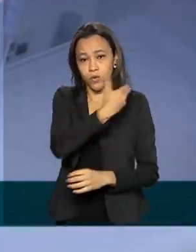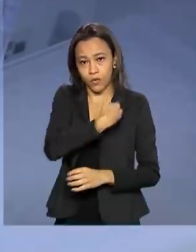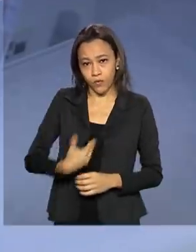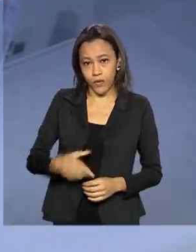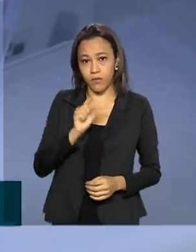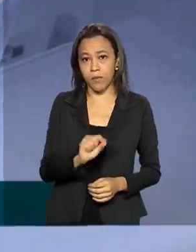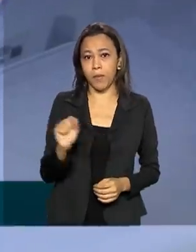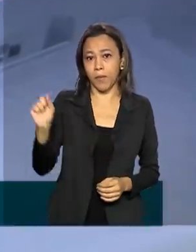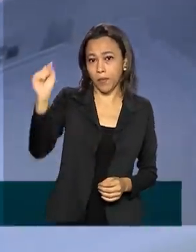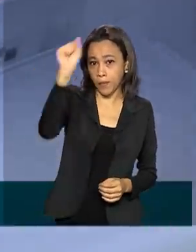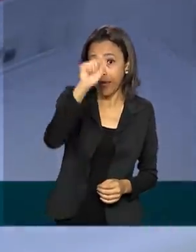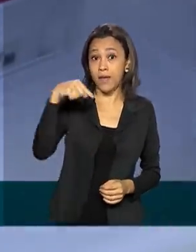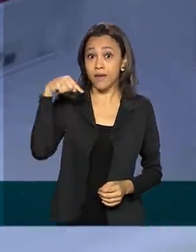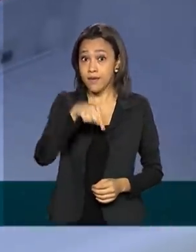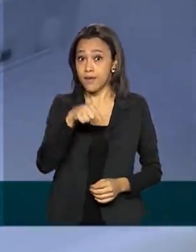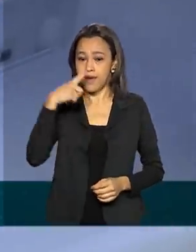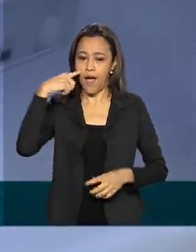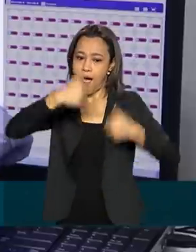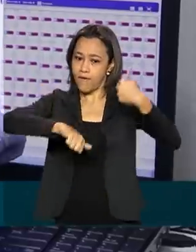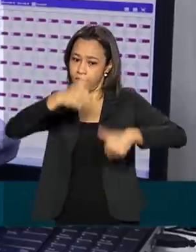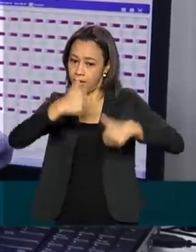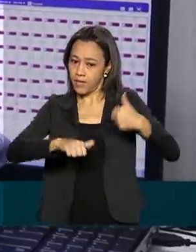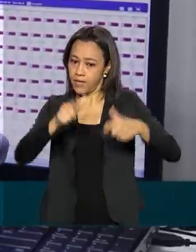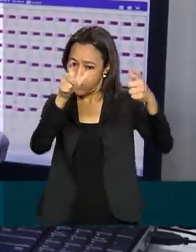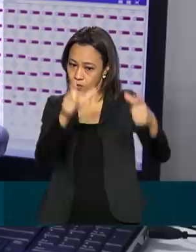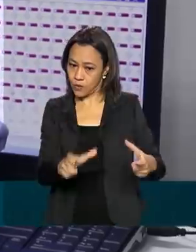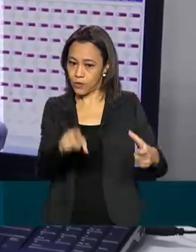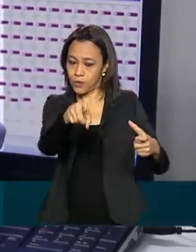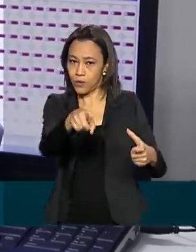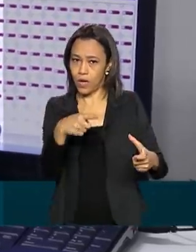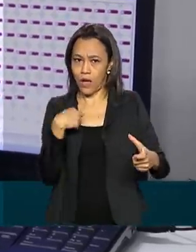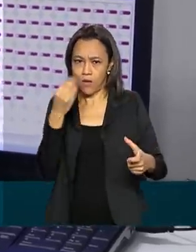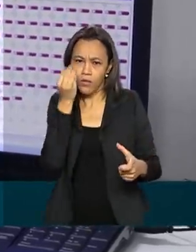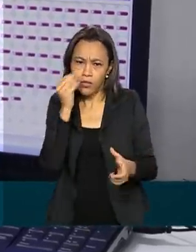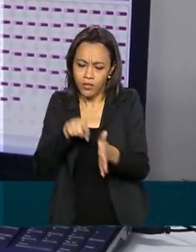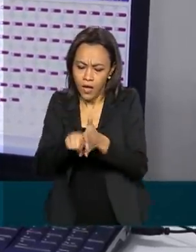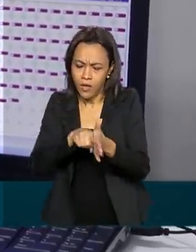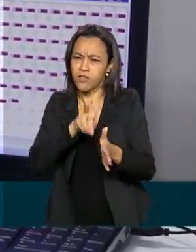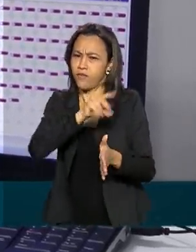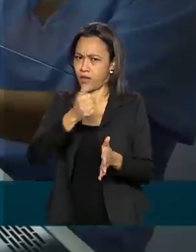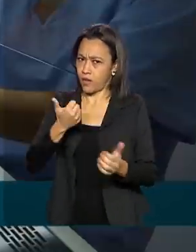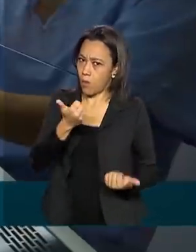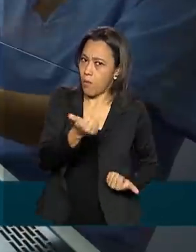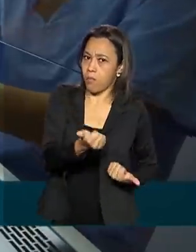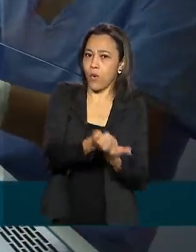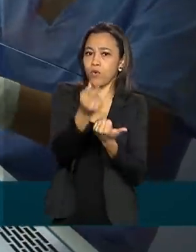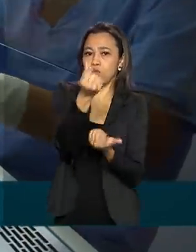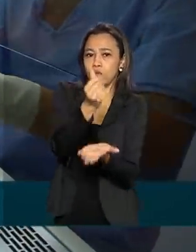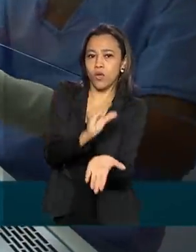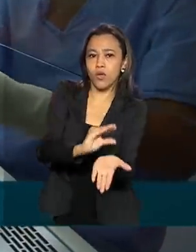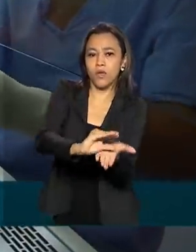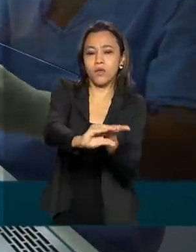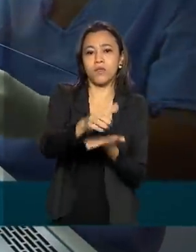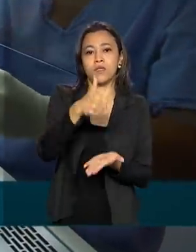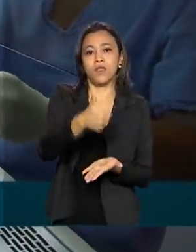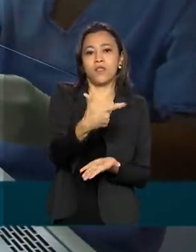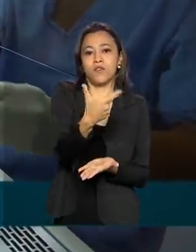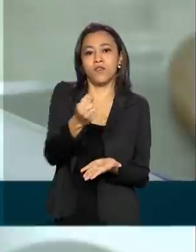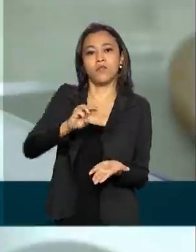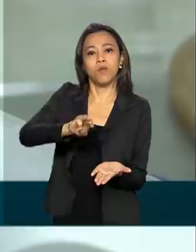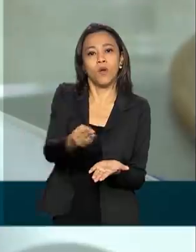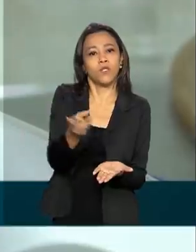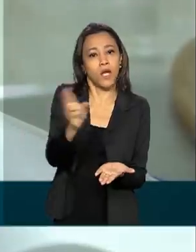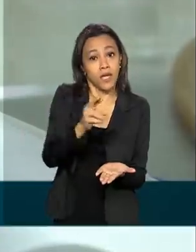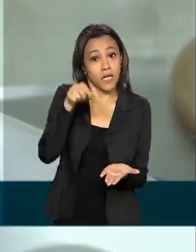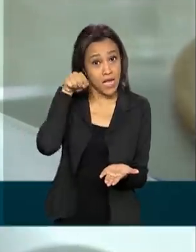LACENS, que analisam os testes para coronavírus, terão reforço de 120 milhões de reais. O